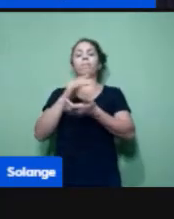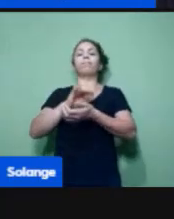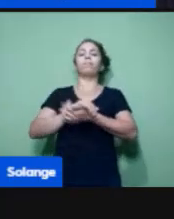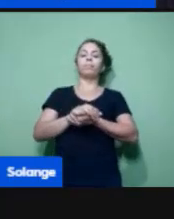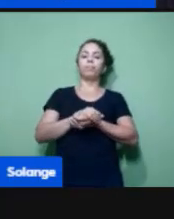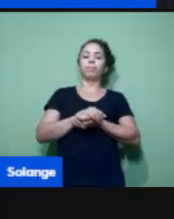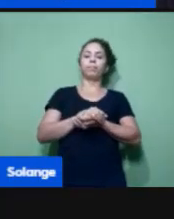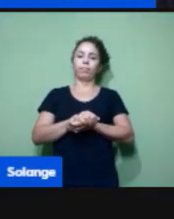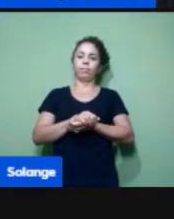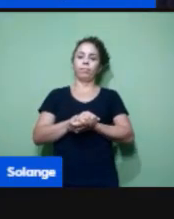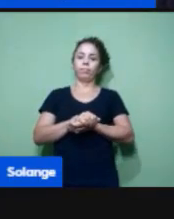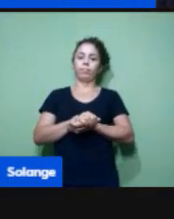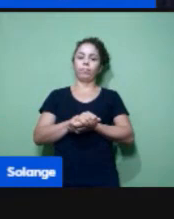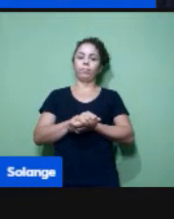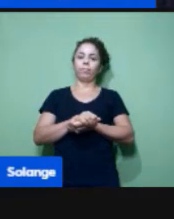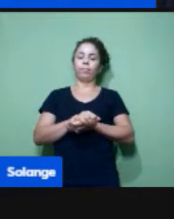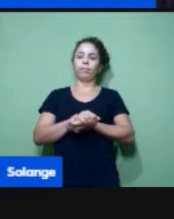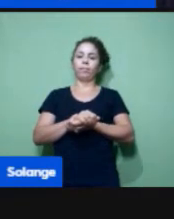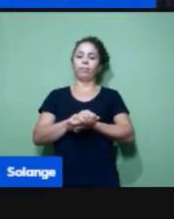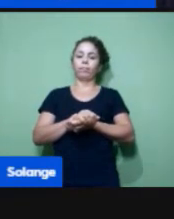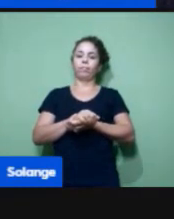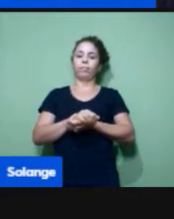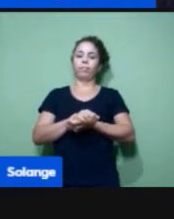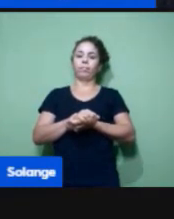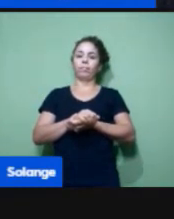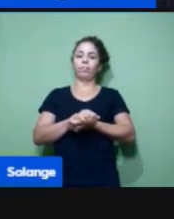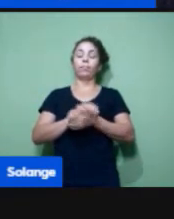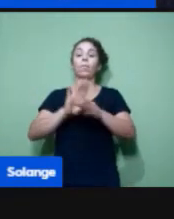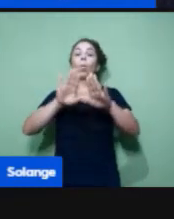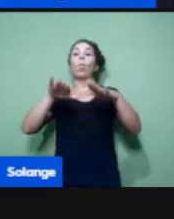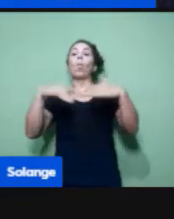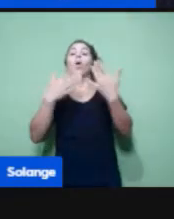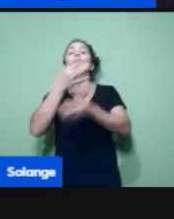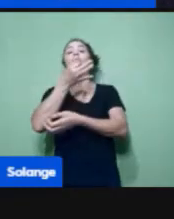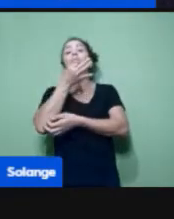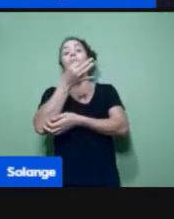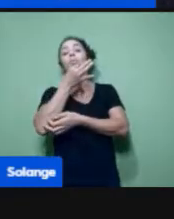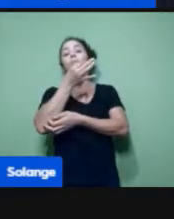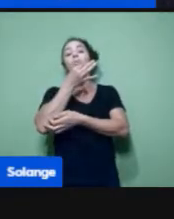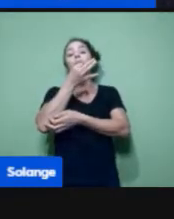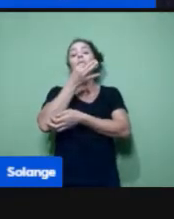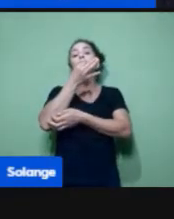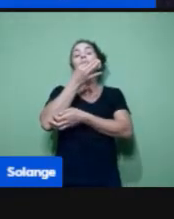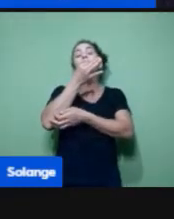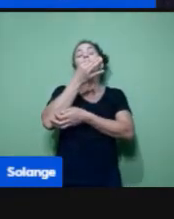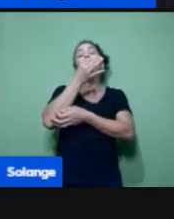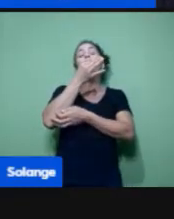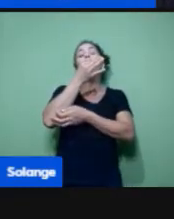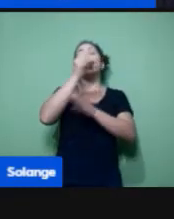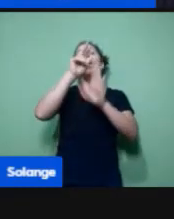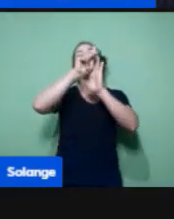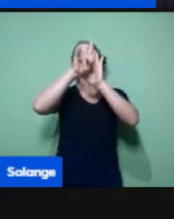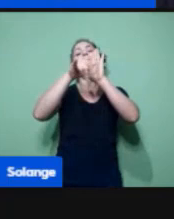Próximo slide. Quais são as sugestões que nós temos de planejamento nesse momento?